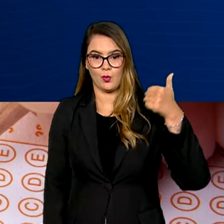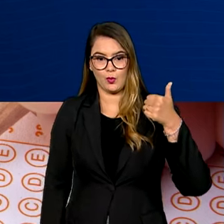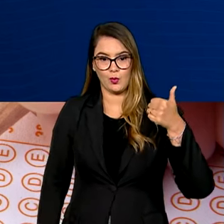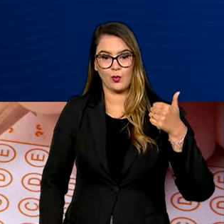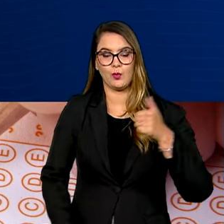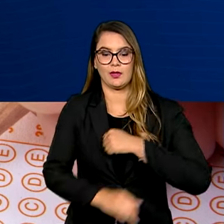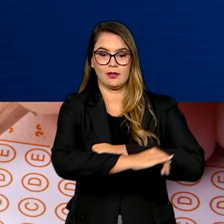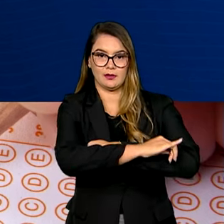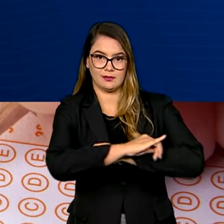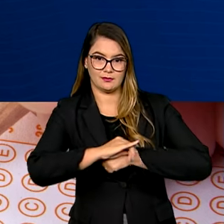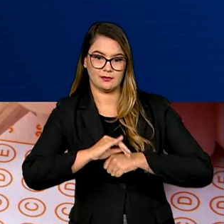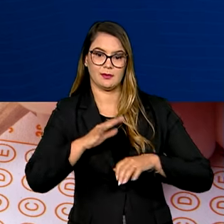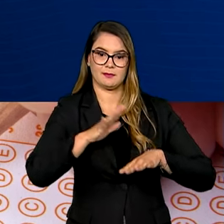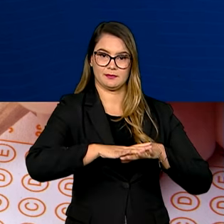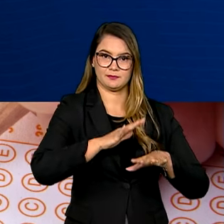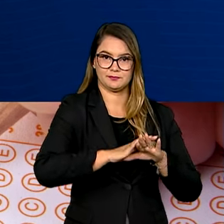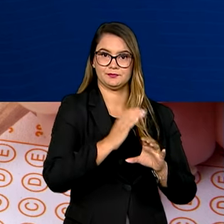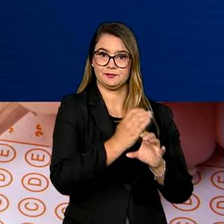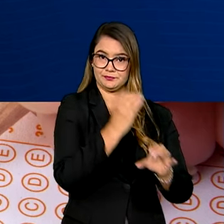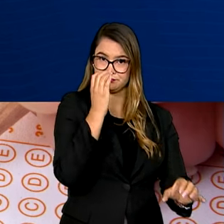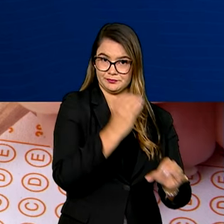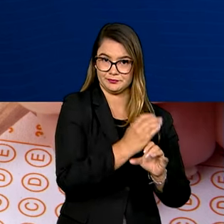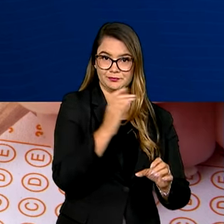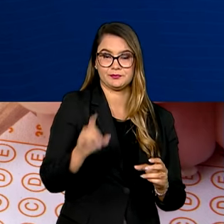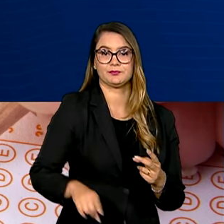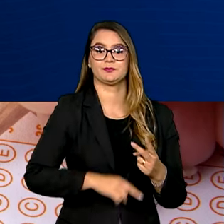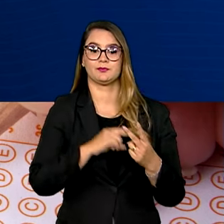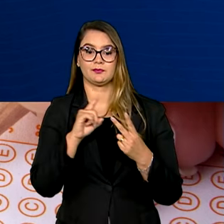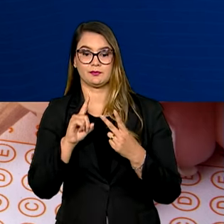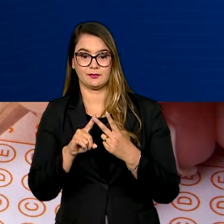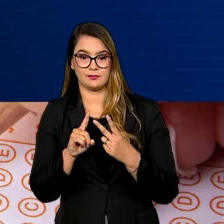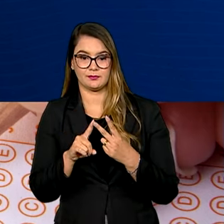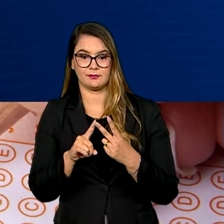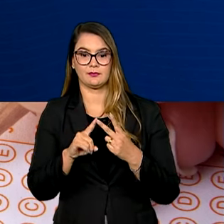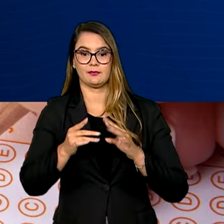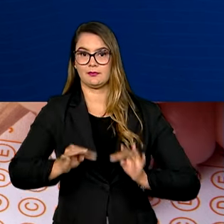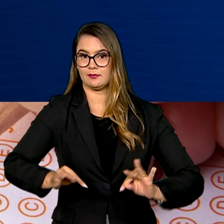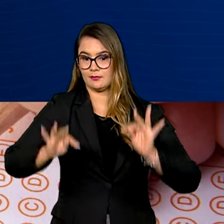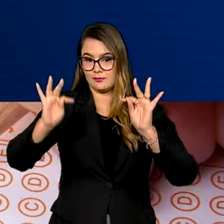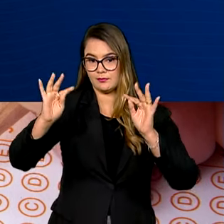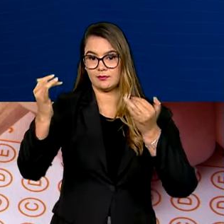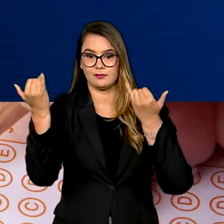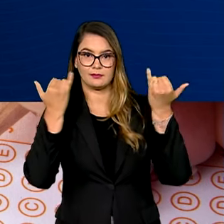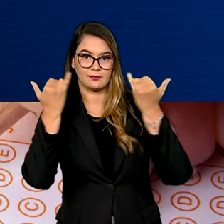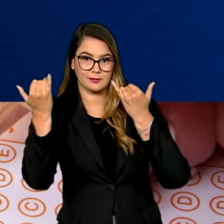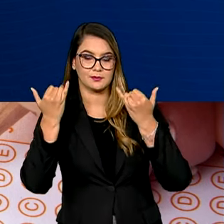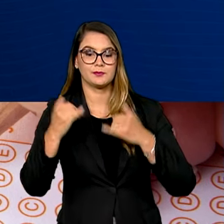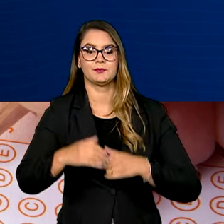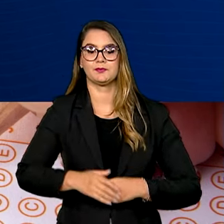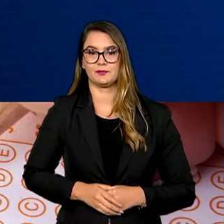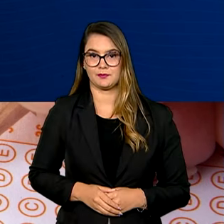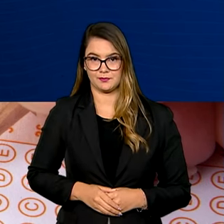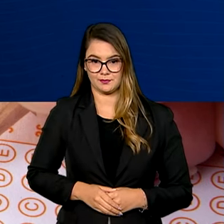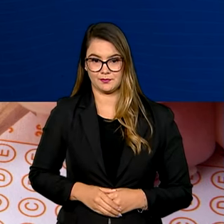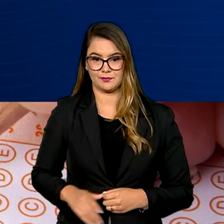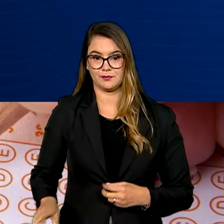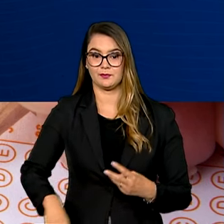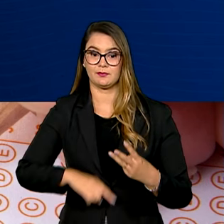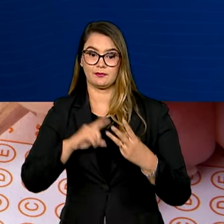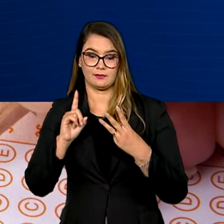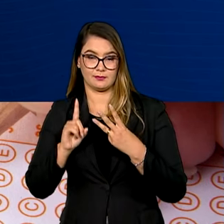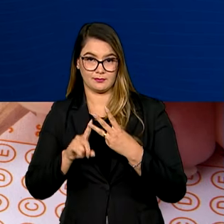infraestrutura, exatas e engenharias. Bloco 2, tecnologia, dados e informação.